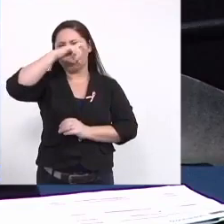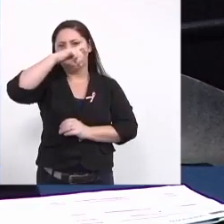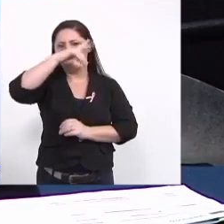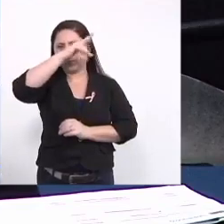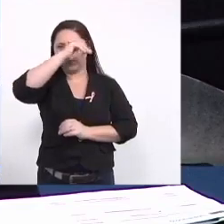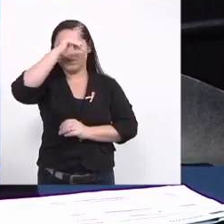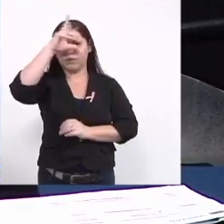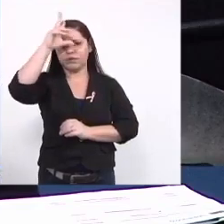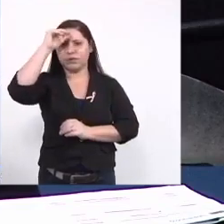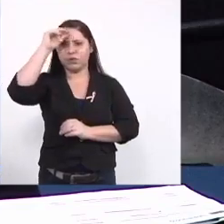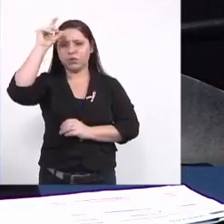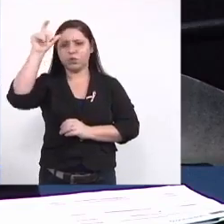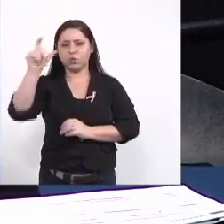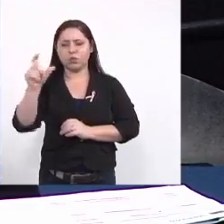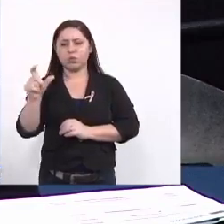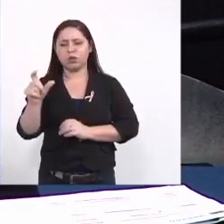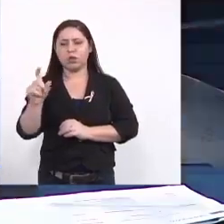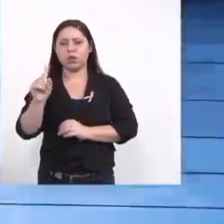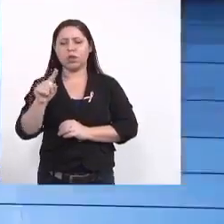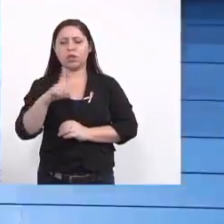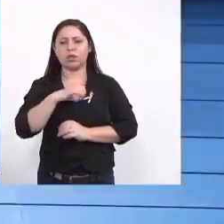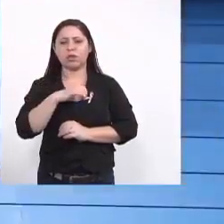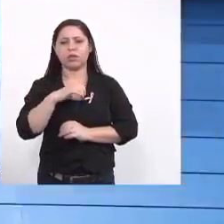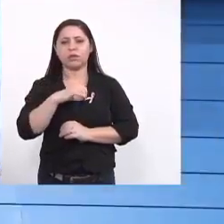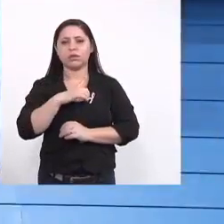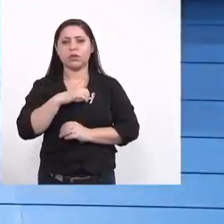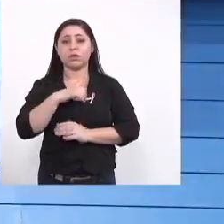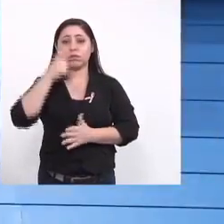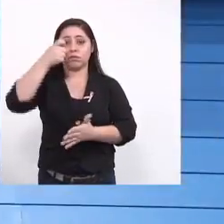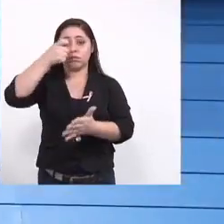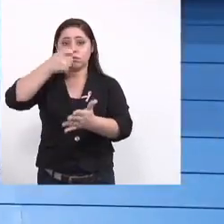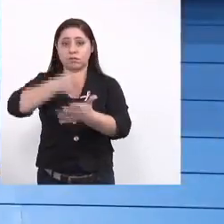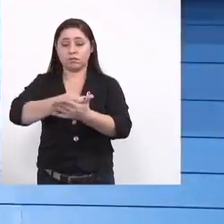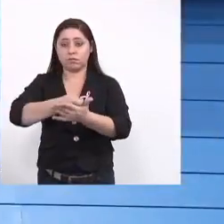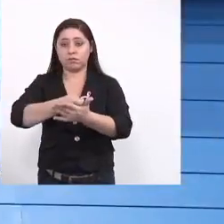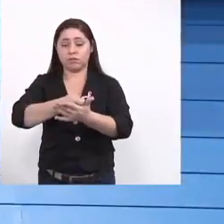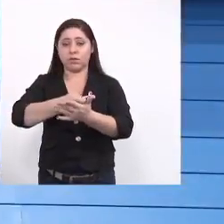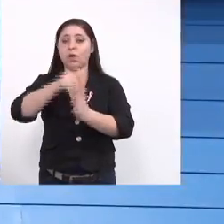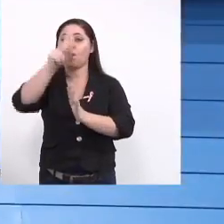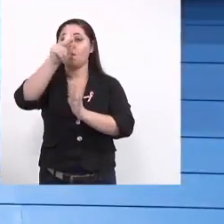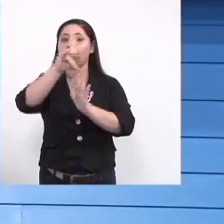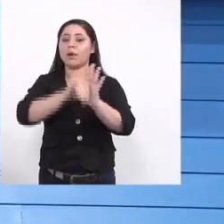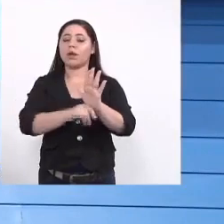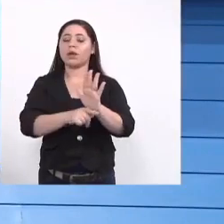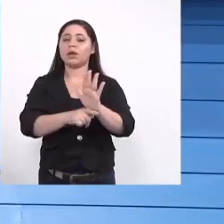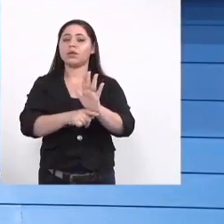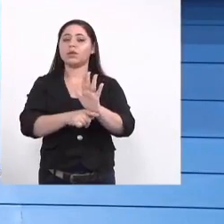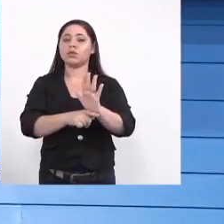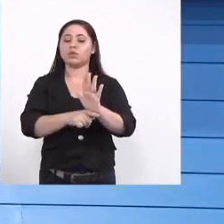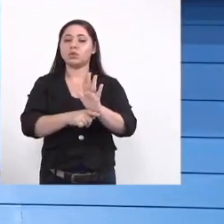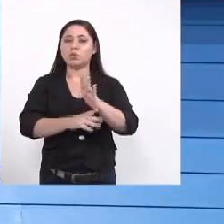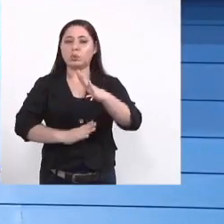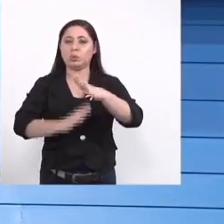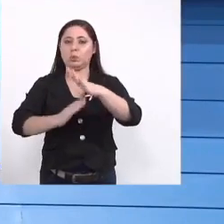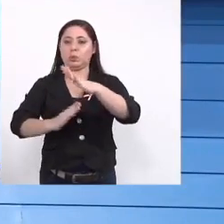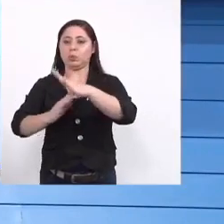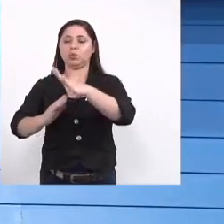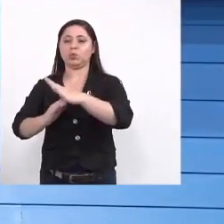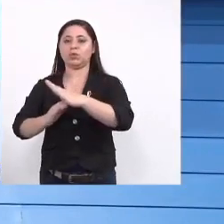prefeituras elas têm a obrigação de elaborar o plano de contingência